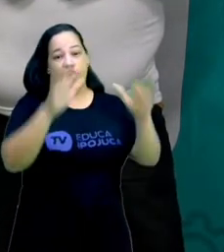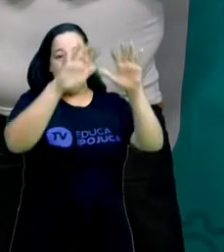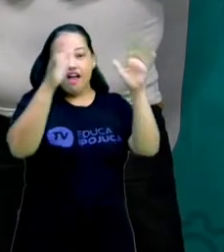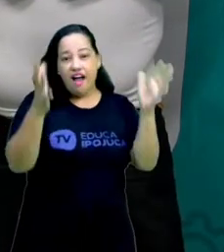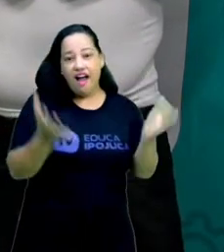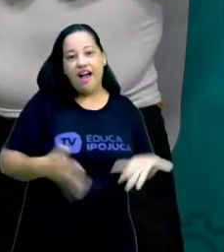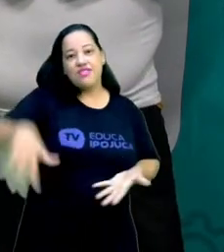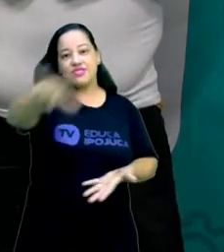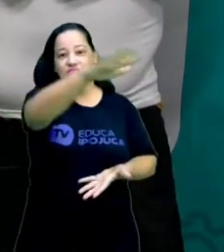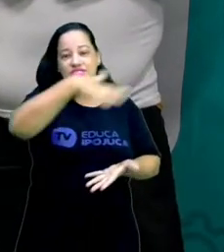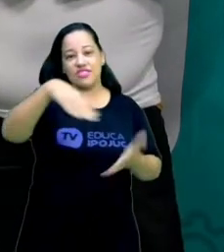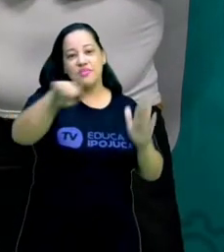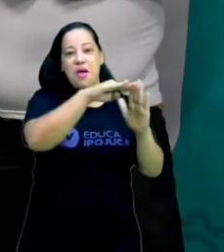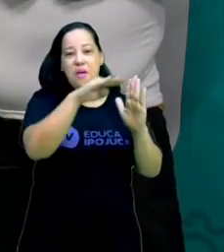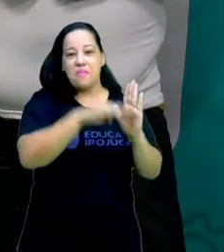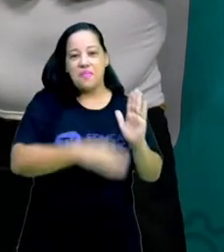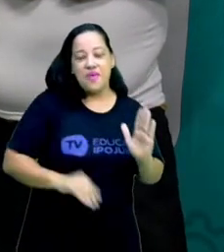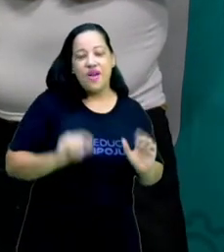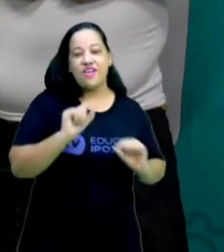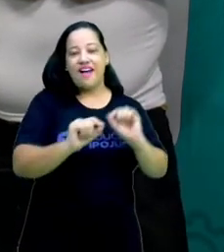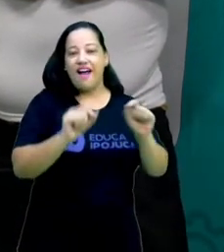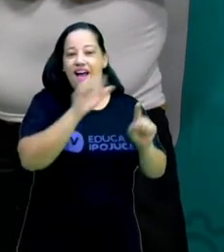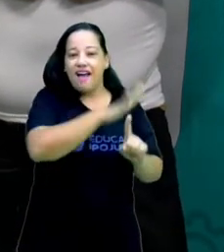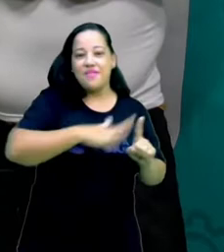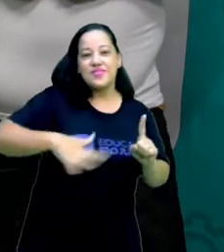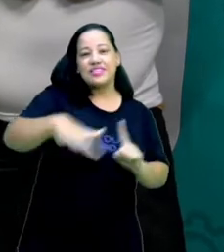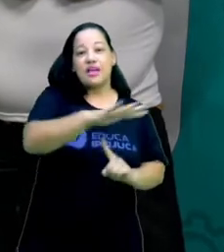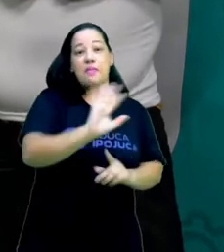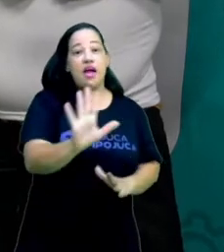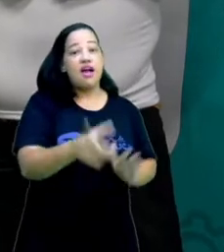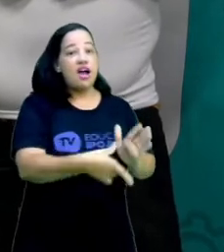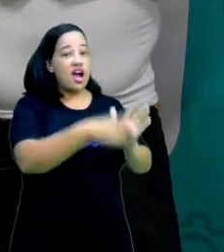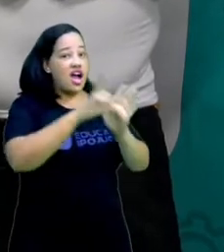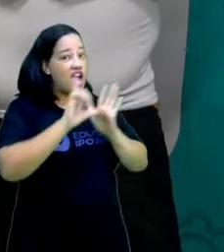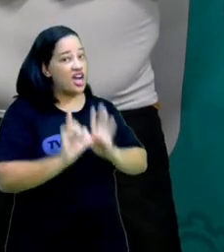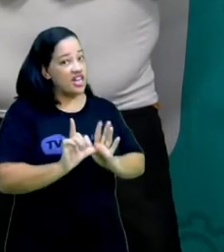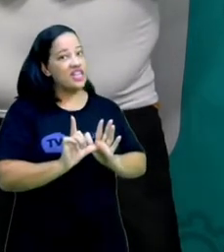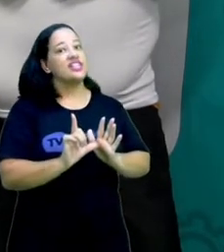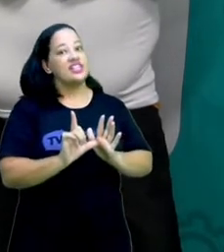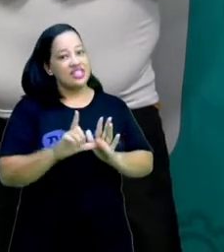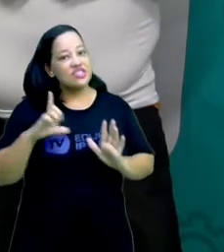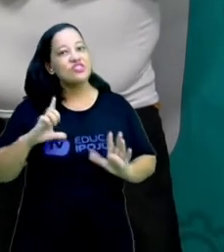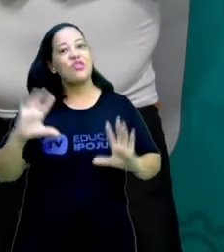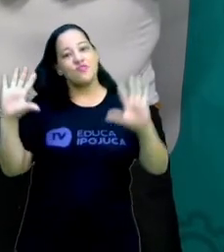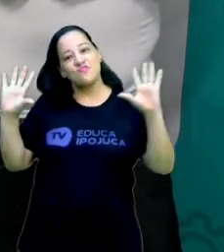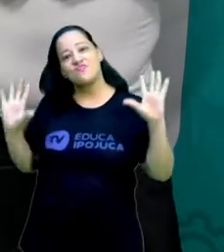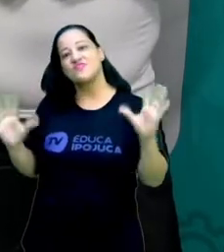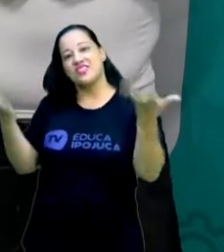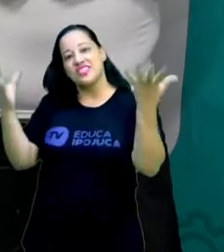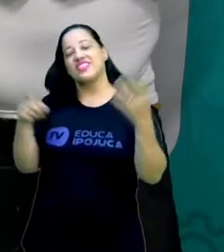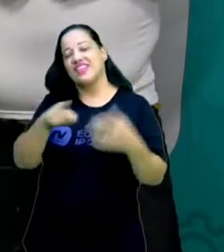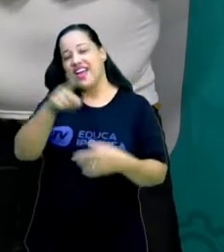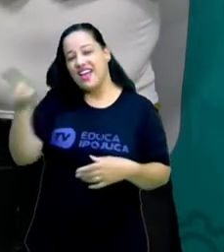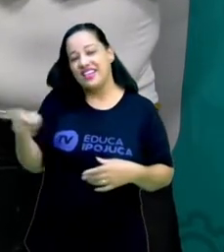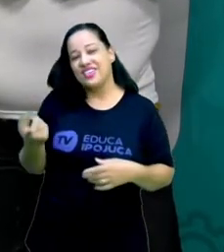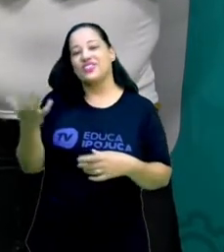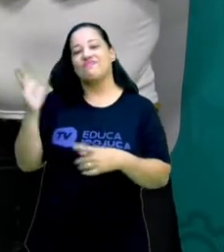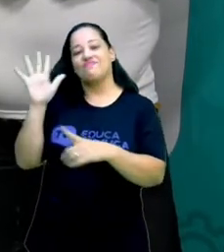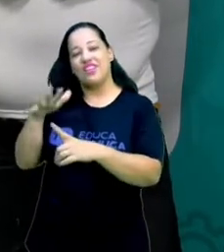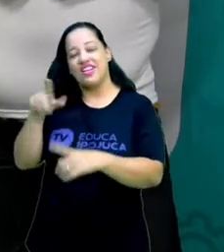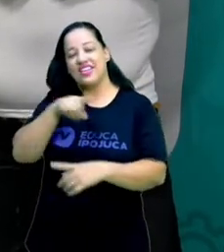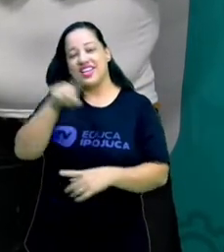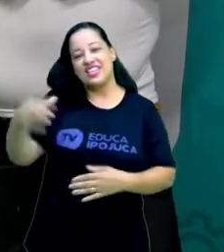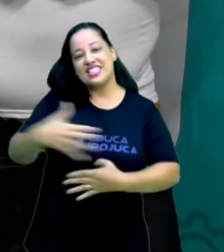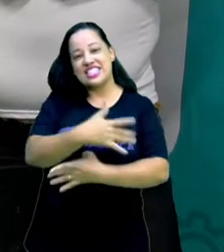e os seus projetos ambientais. Mas antes de tudo, nós vamos fazer uma pequena homenagem à nossa cidade, onde Ipojuca